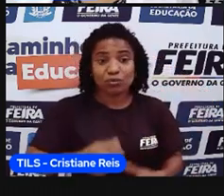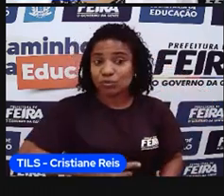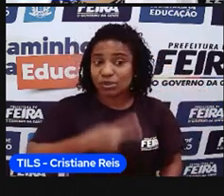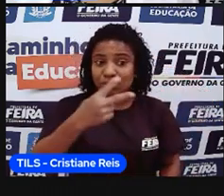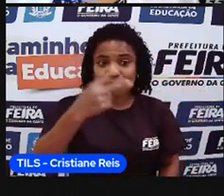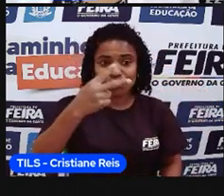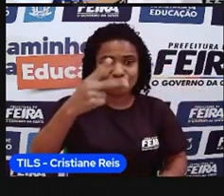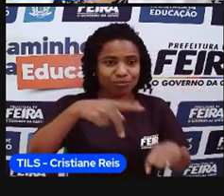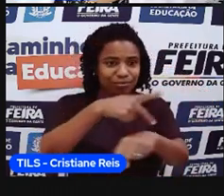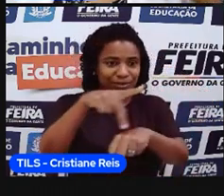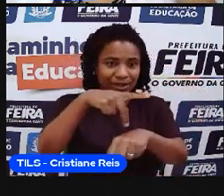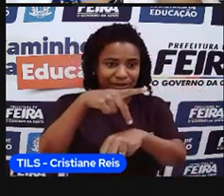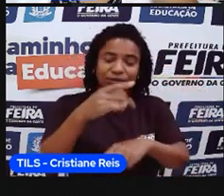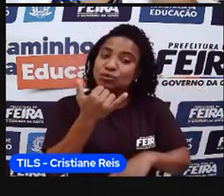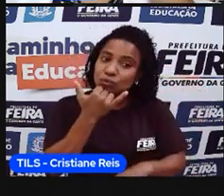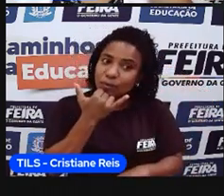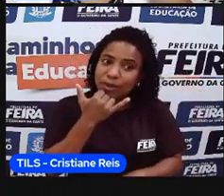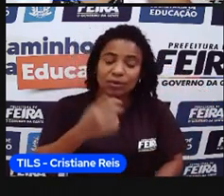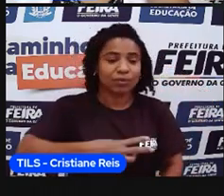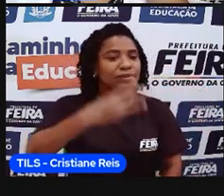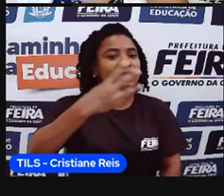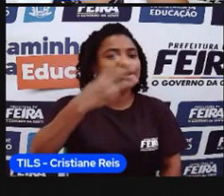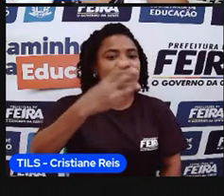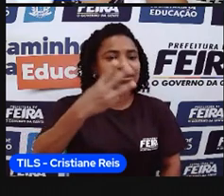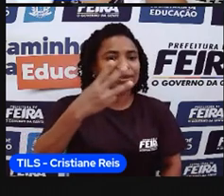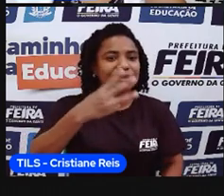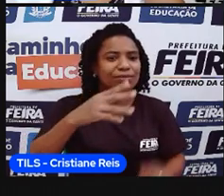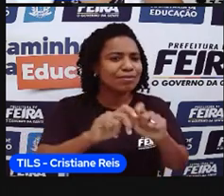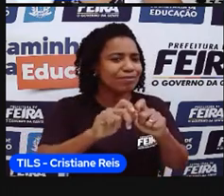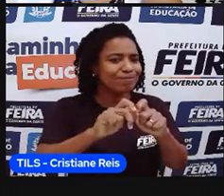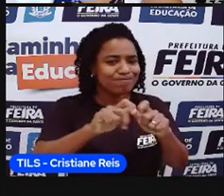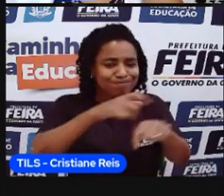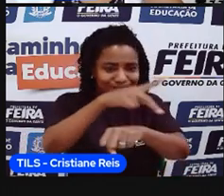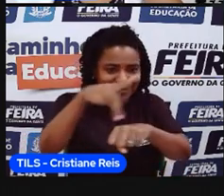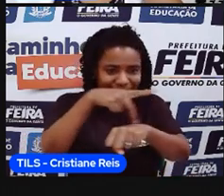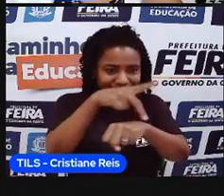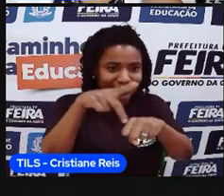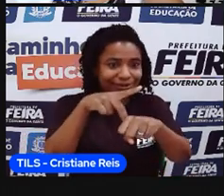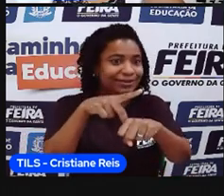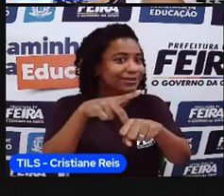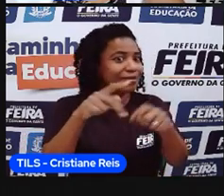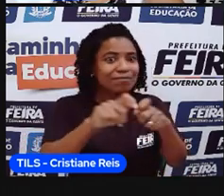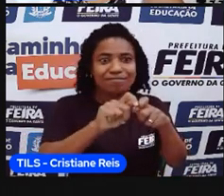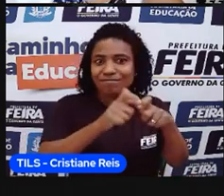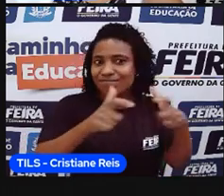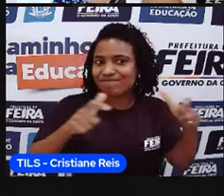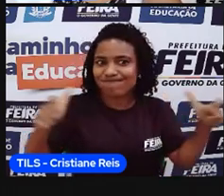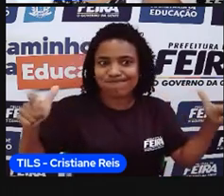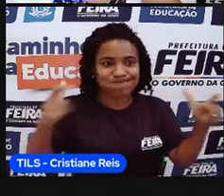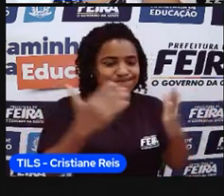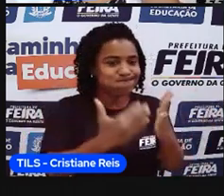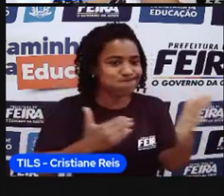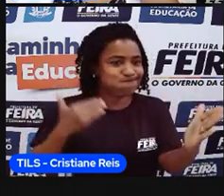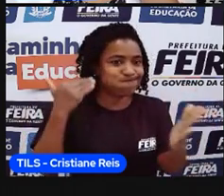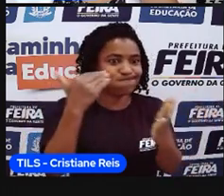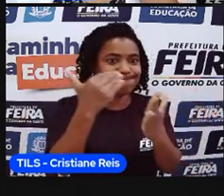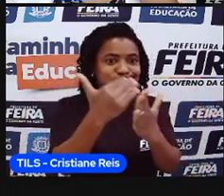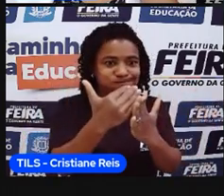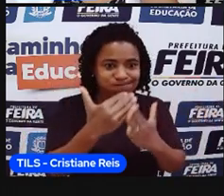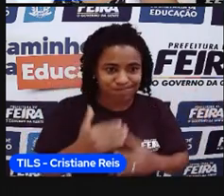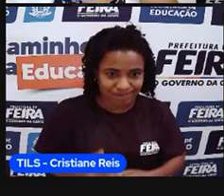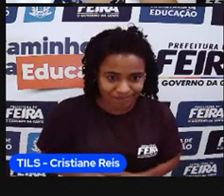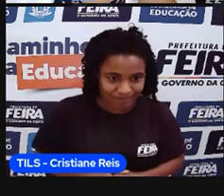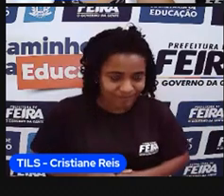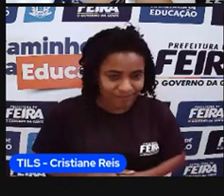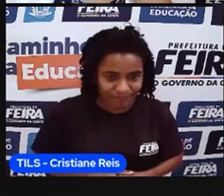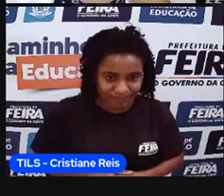né? Desculpa, o terceiro maior país que tem. E aí, o que é você vai observar? É que, praticamente, eles